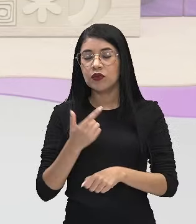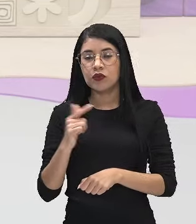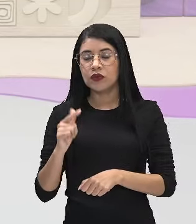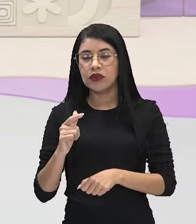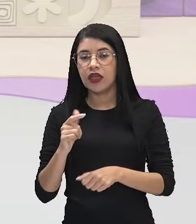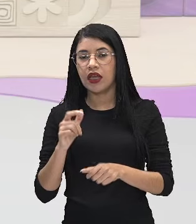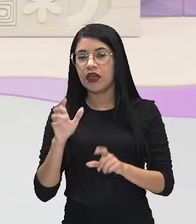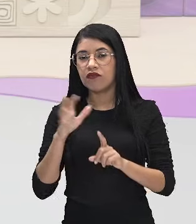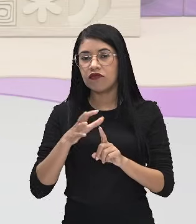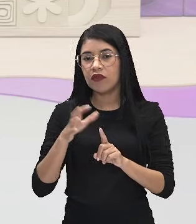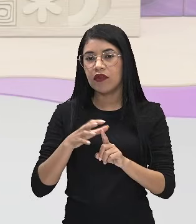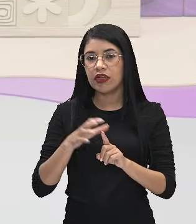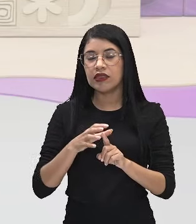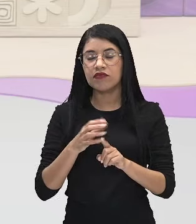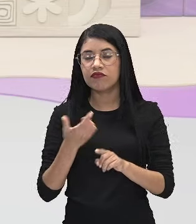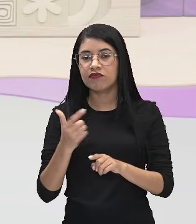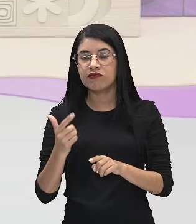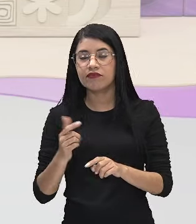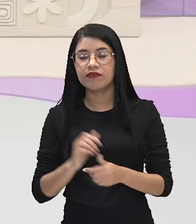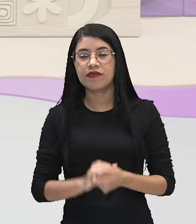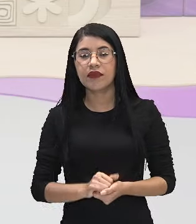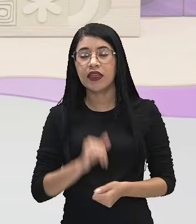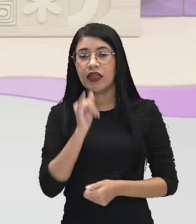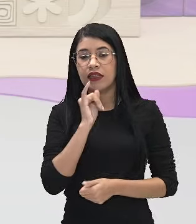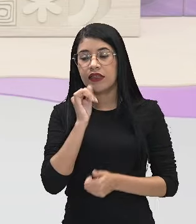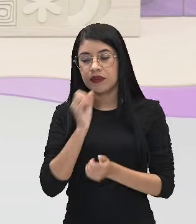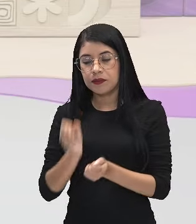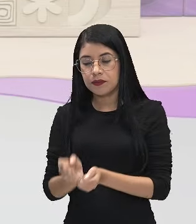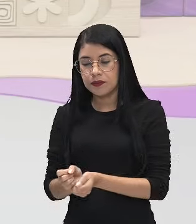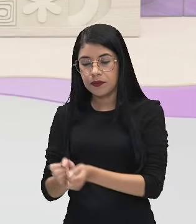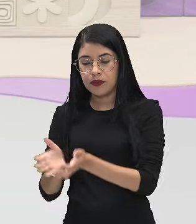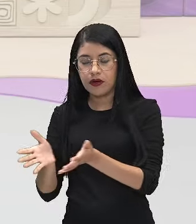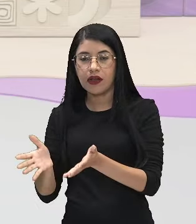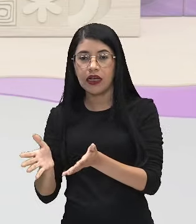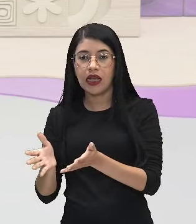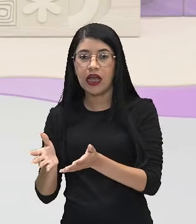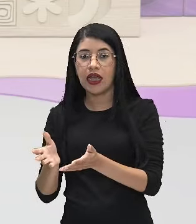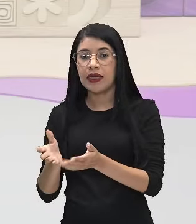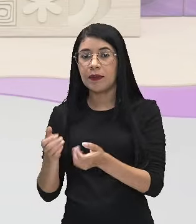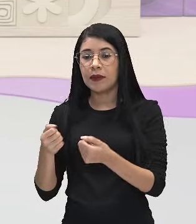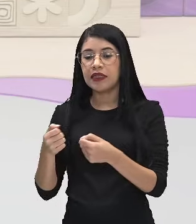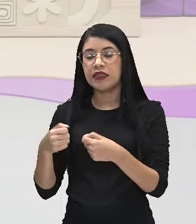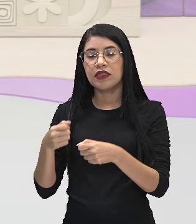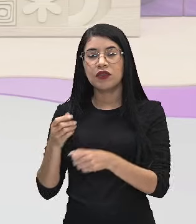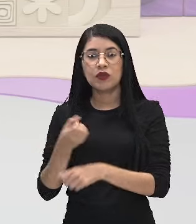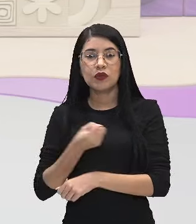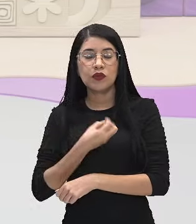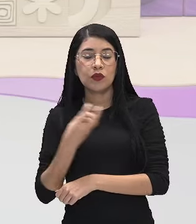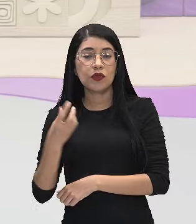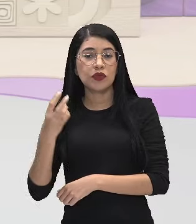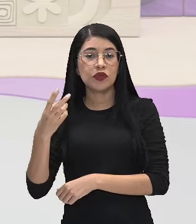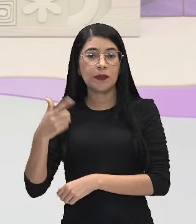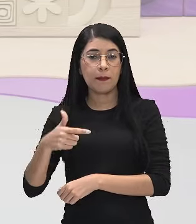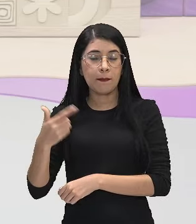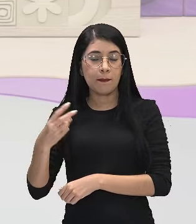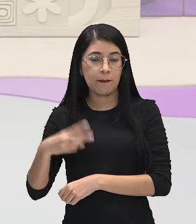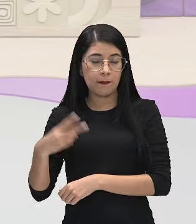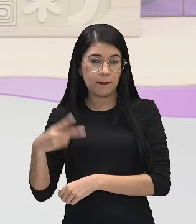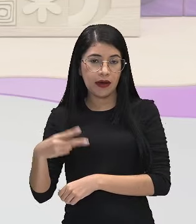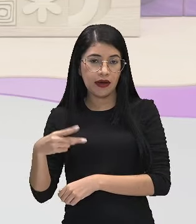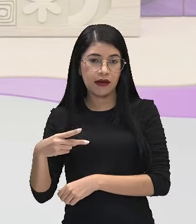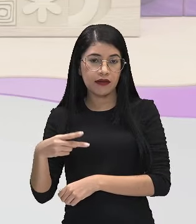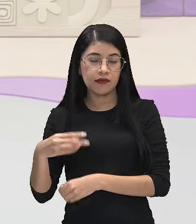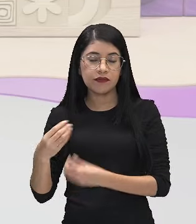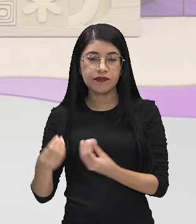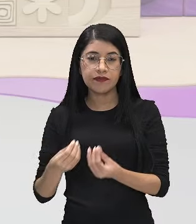um no outro, né? Por exemplo, eu lanço o dado e eu quero números que sejam pares. Qual é a probabilidade de sair um número